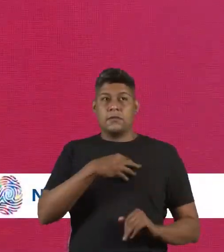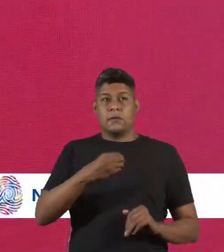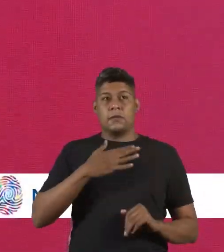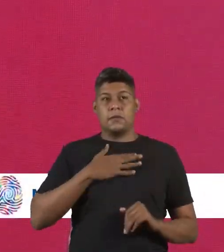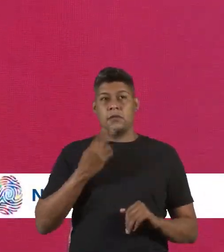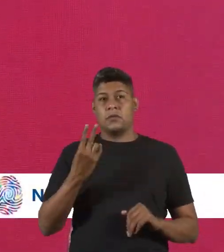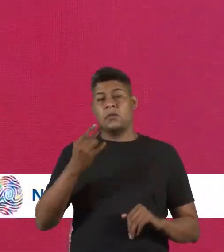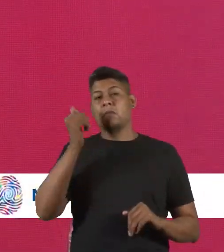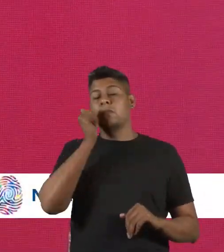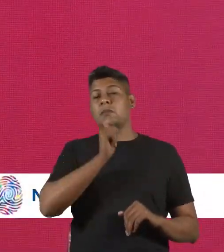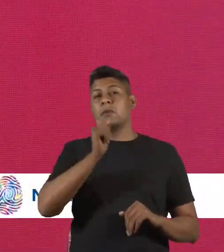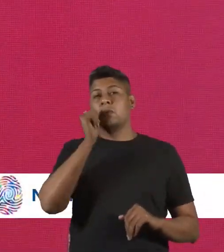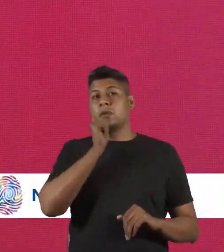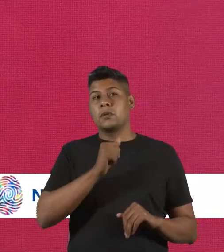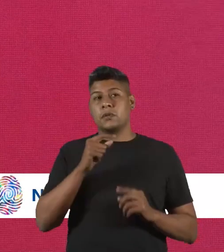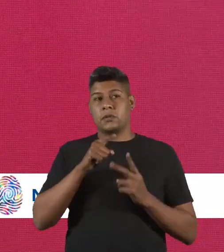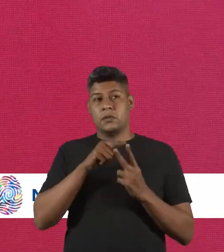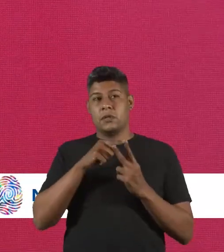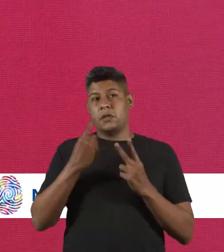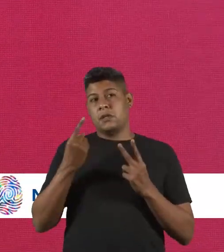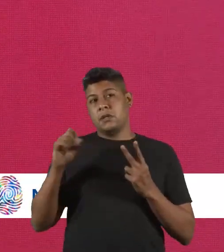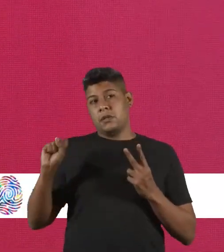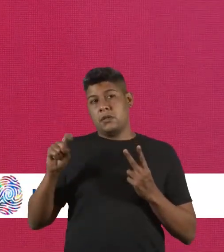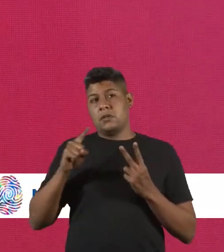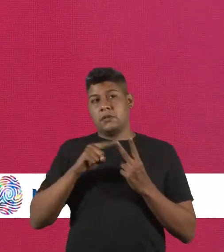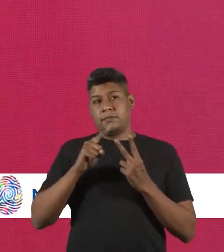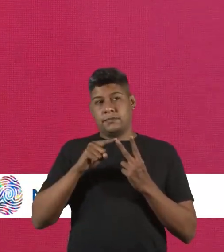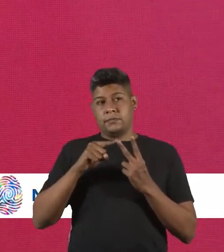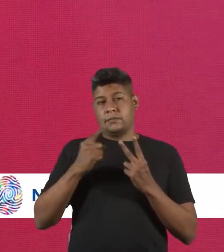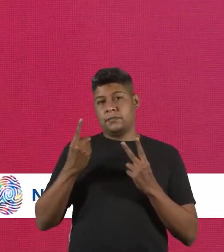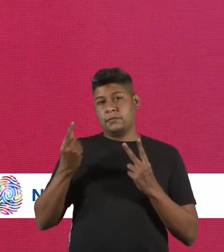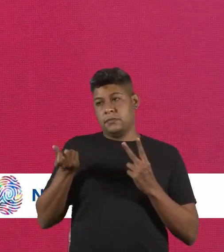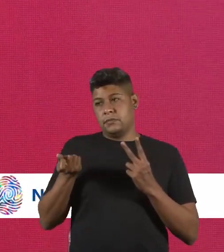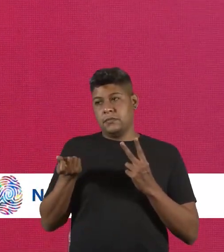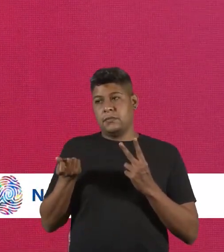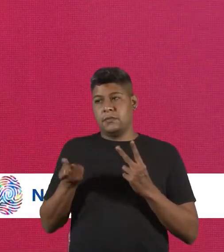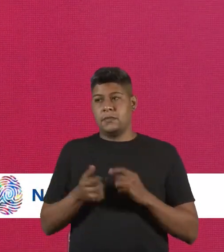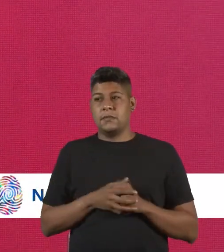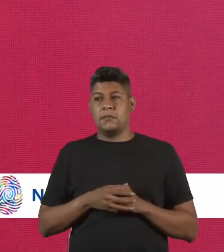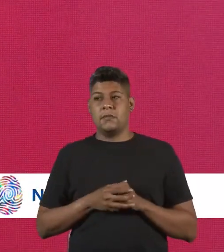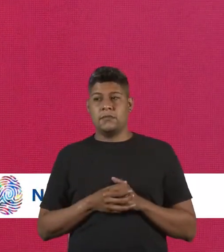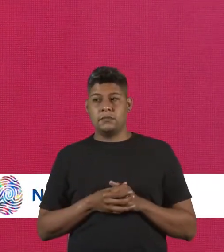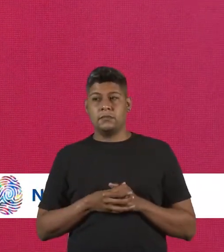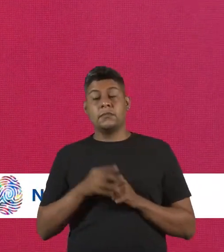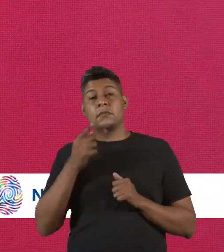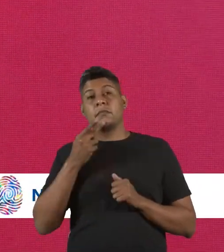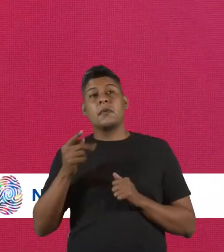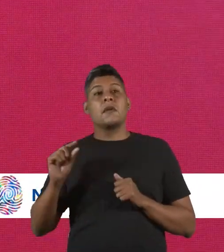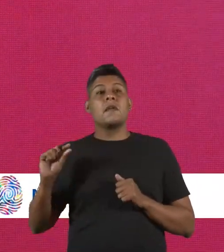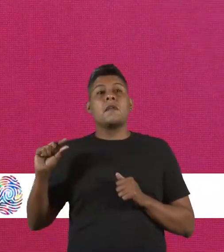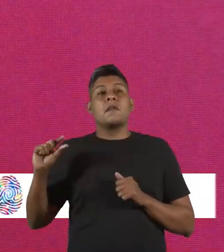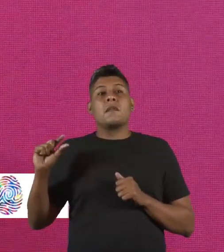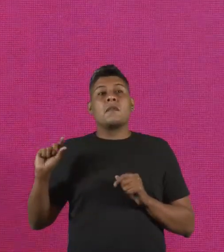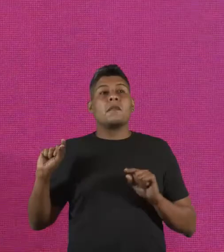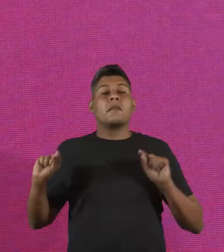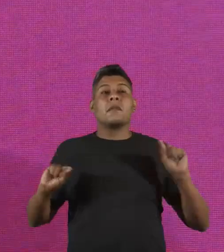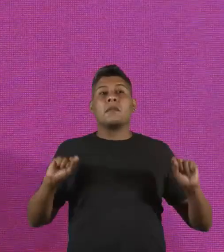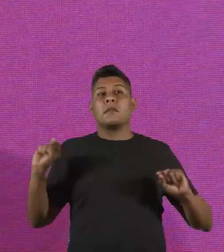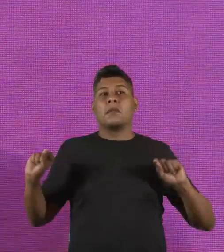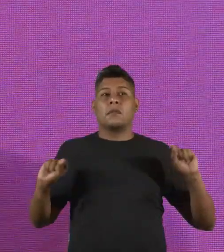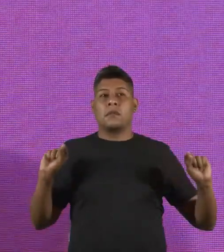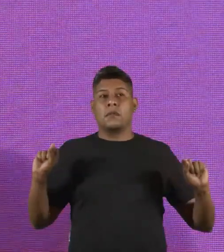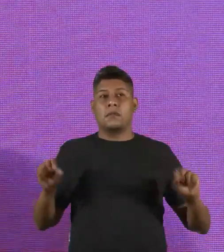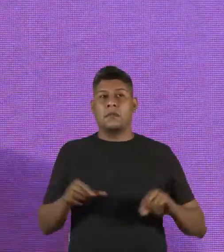São duas meninas, uma de 18 agora e uma que vai fazer 16 em breve. Então, vou falar um pouquinho sobre